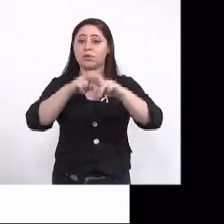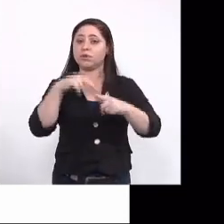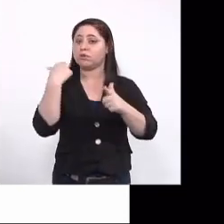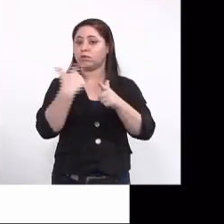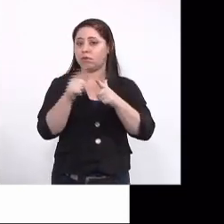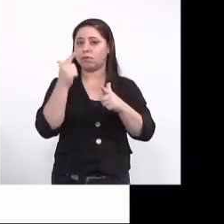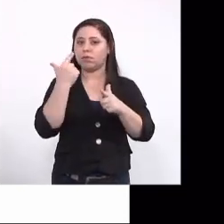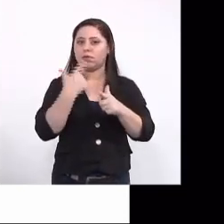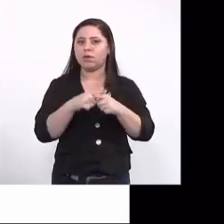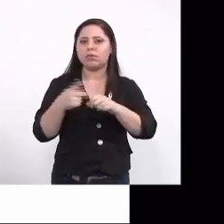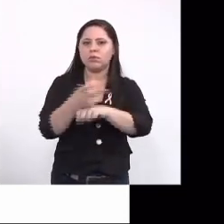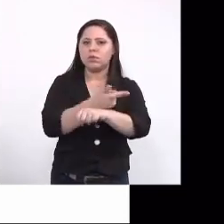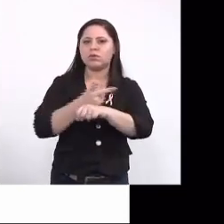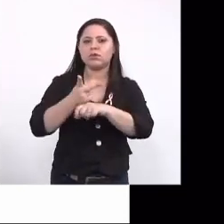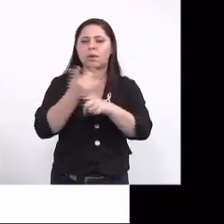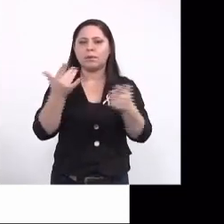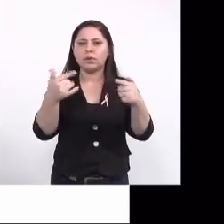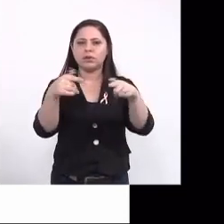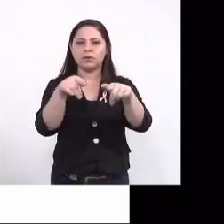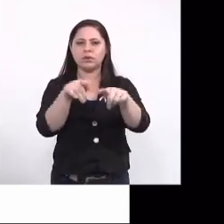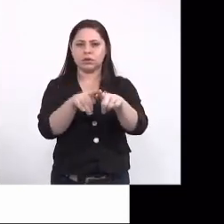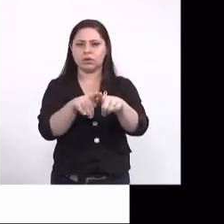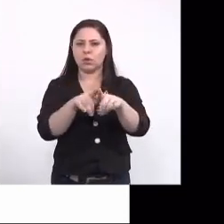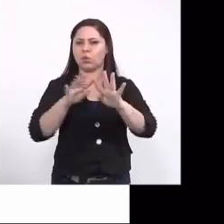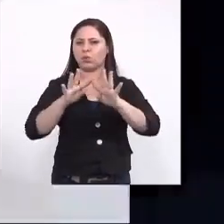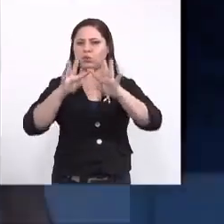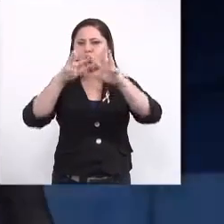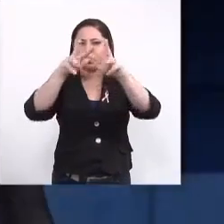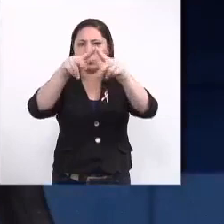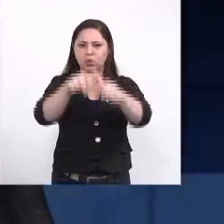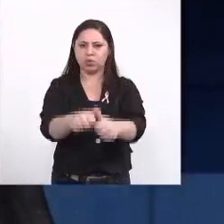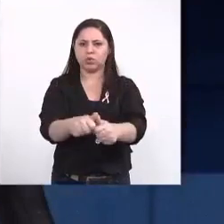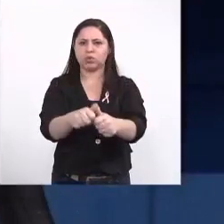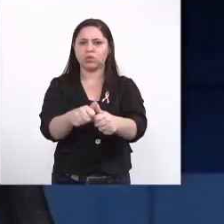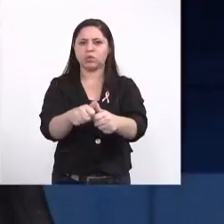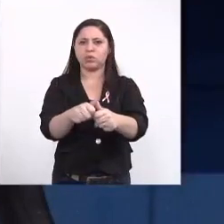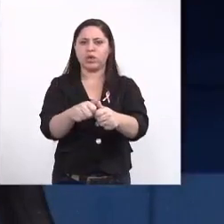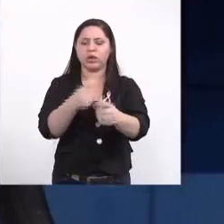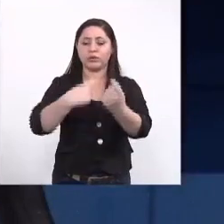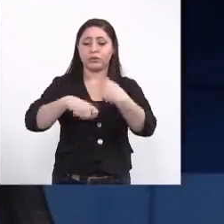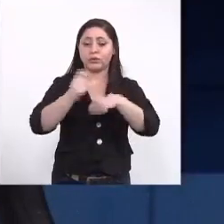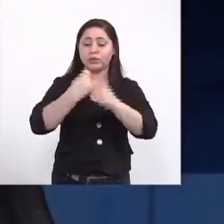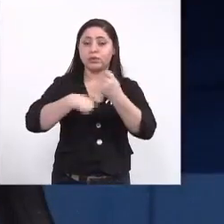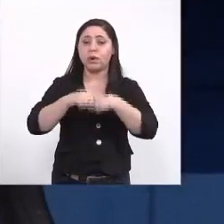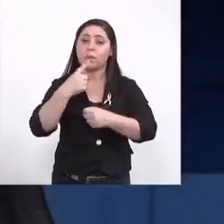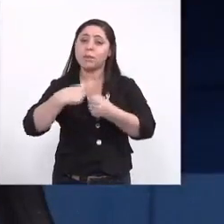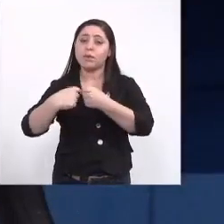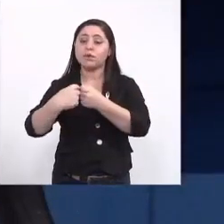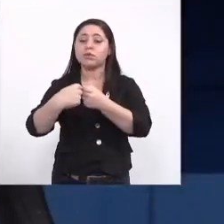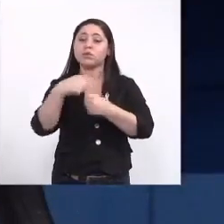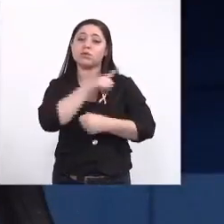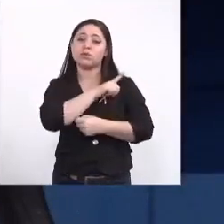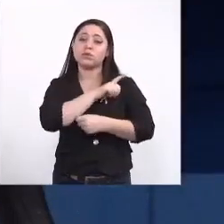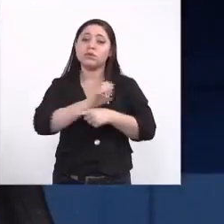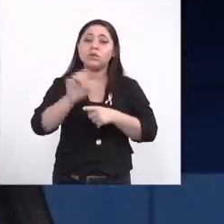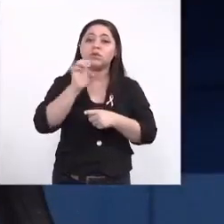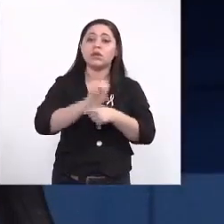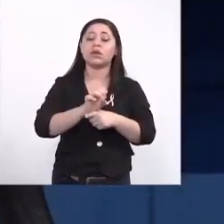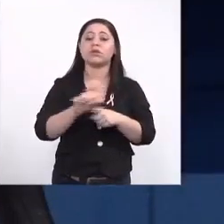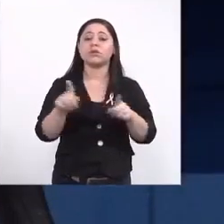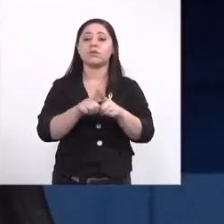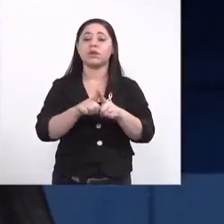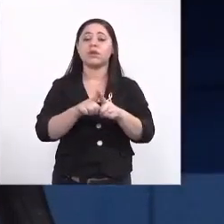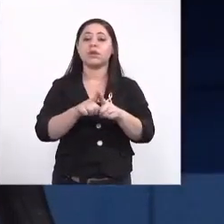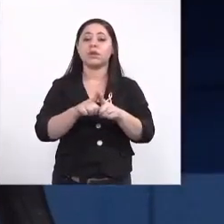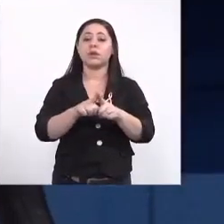problemática, nós buscamos parcerias com todos os âmbitos de gestão, município e Estado, para